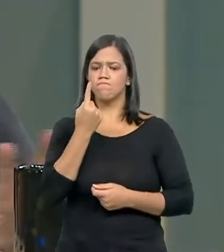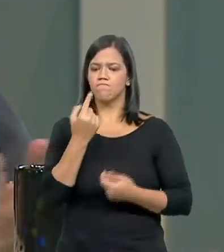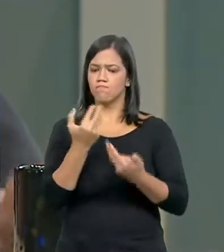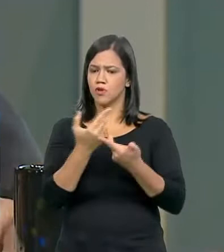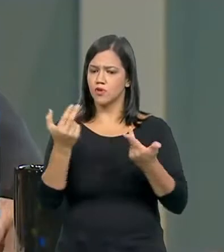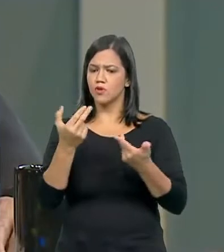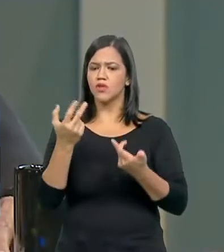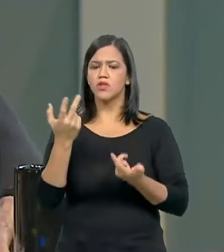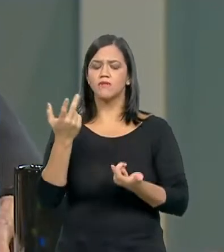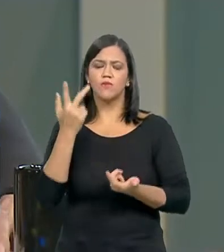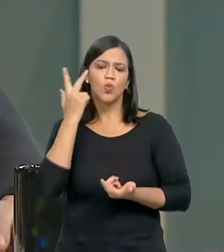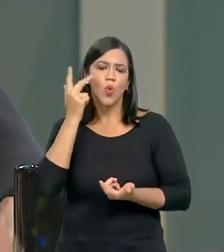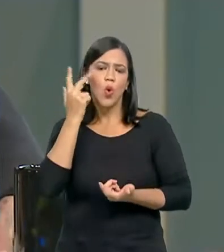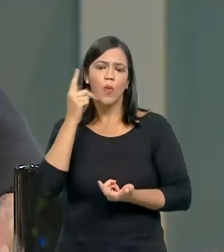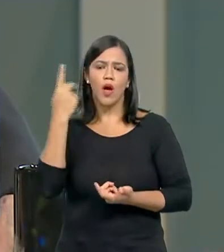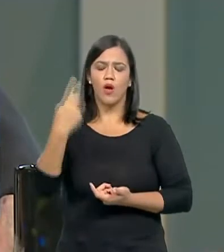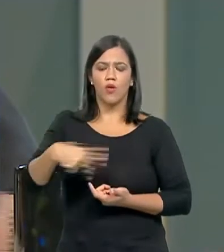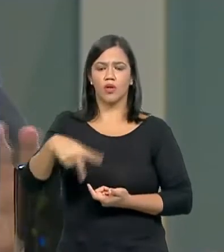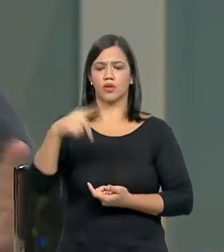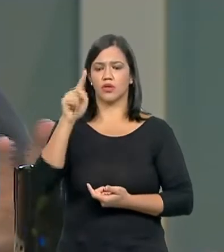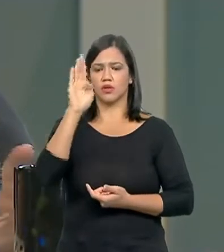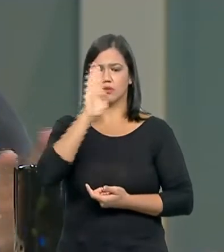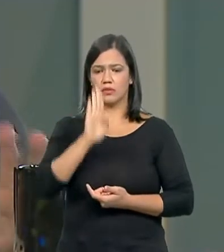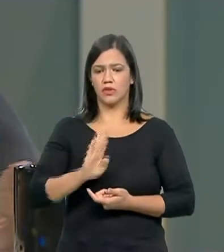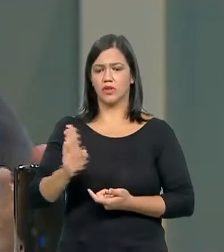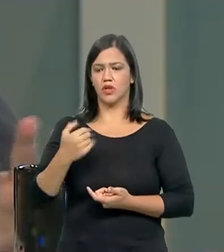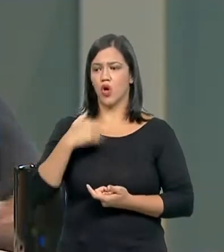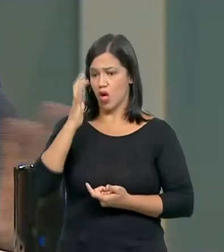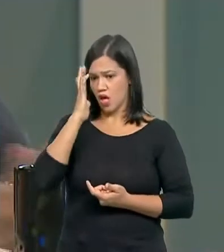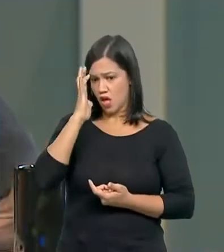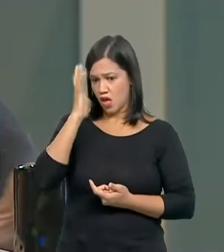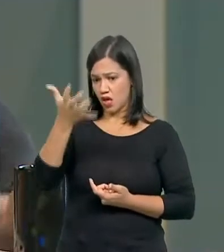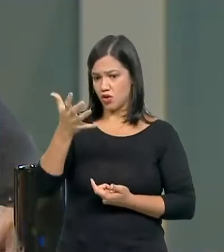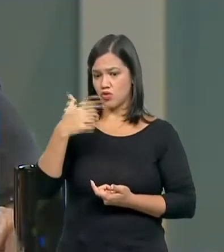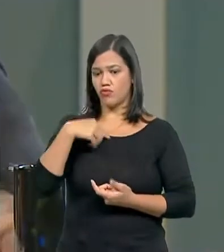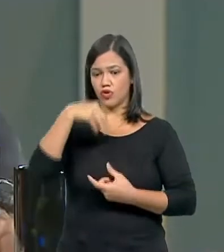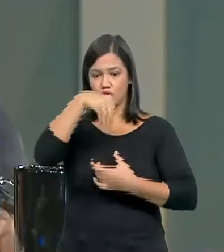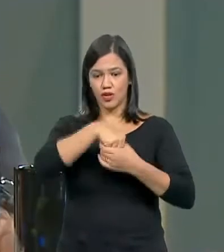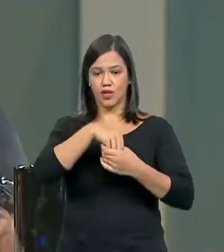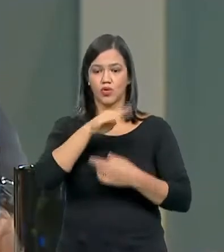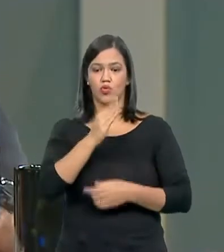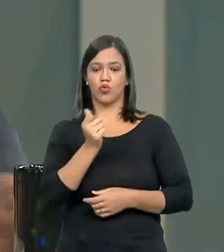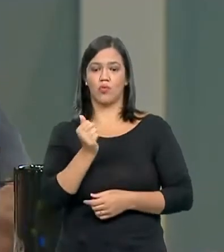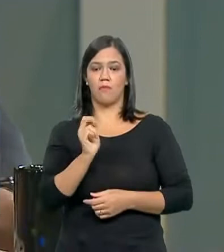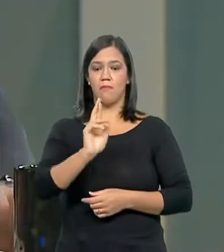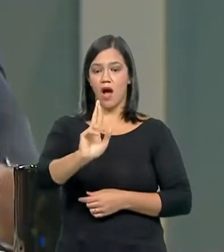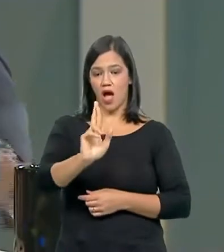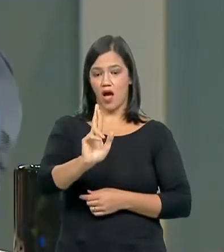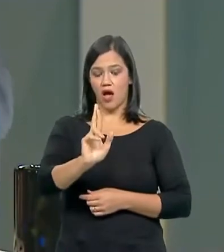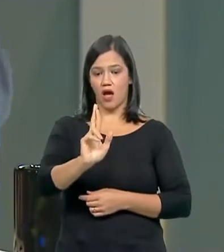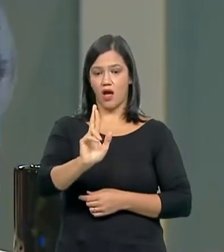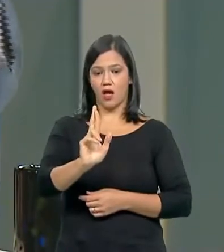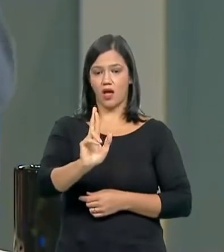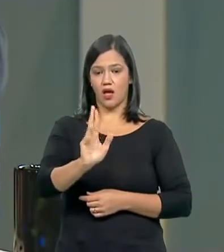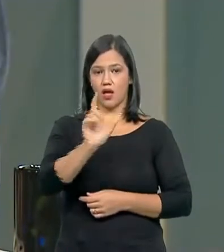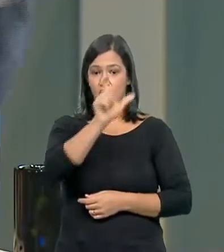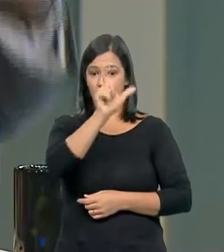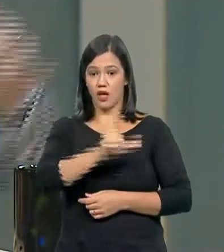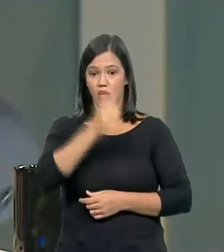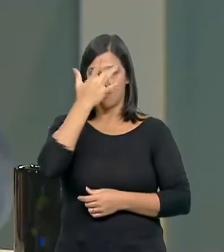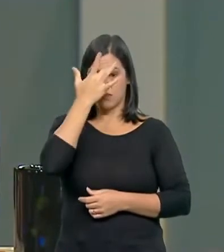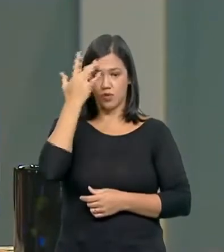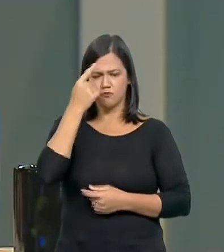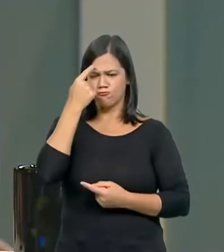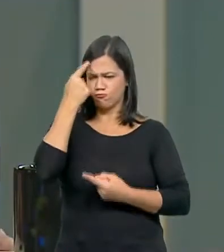comum no Brasil que é o resolvedor de problemas no barzinho. O sujeito tem